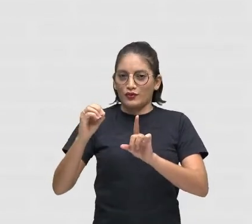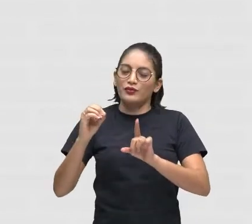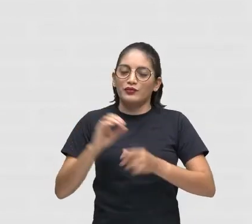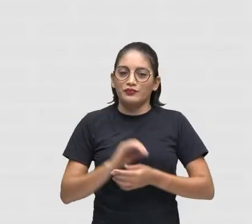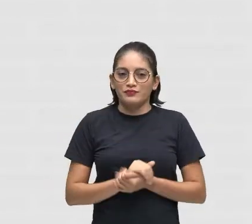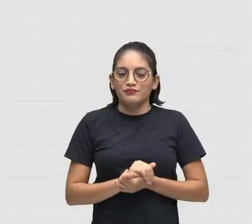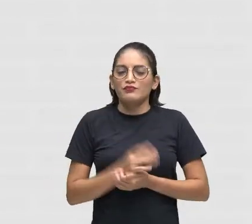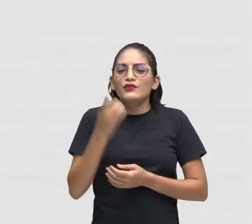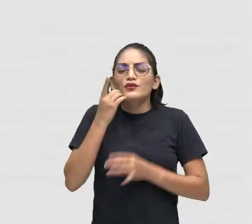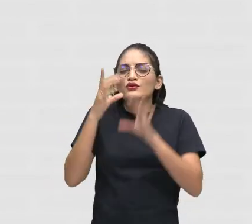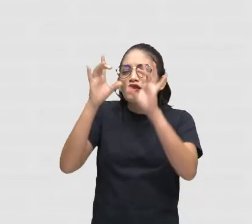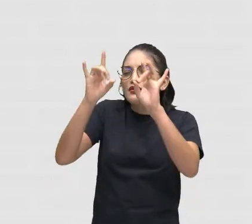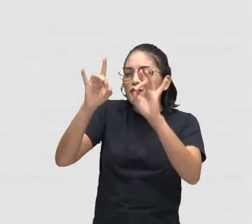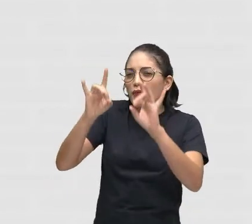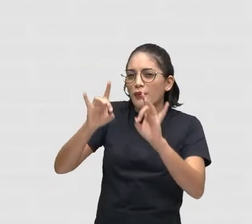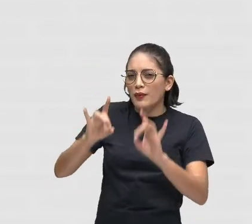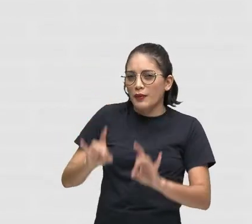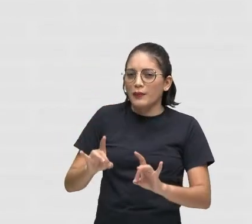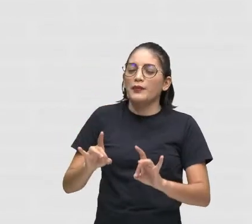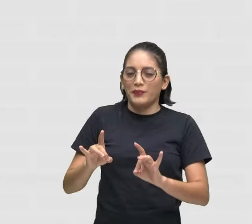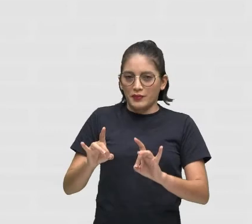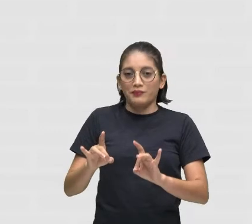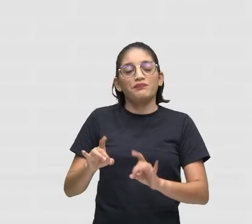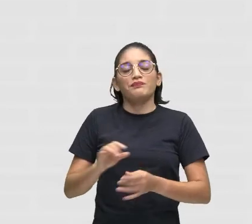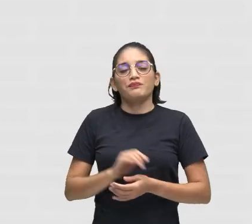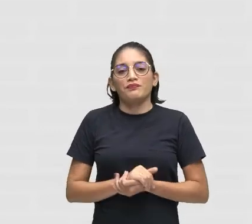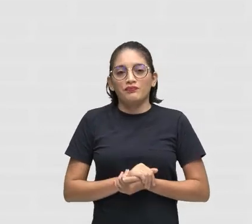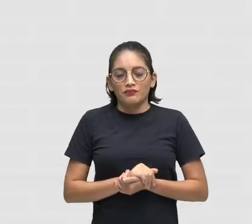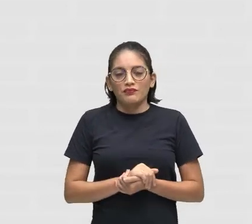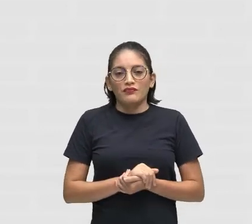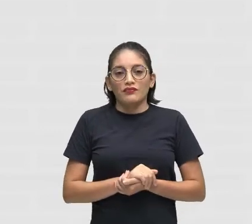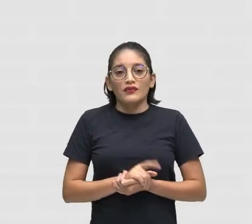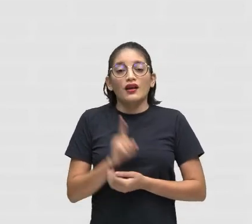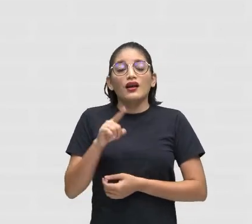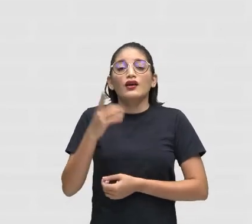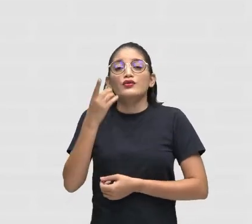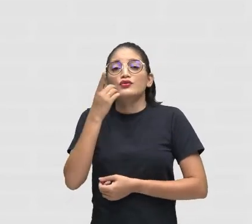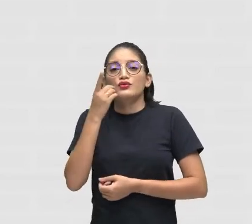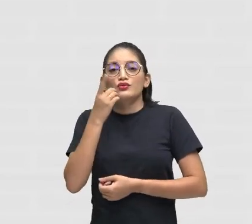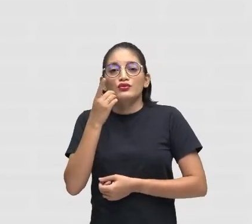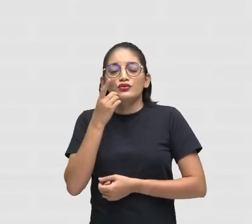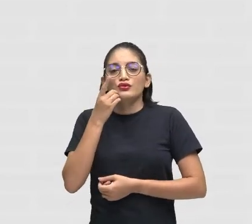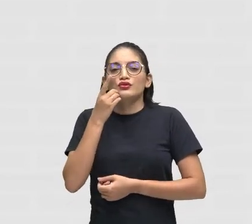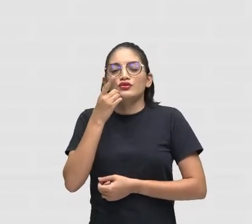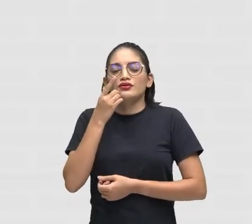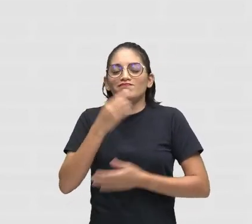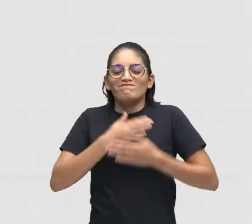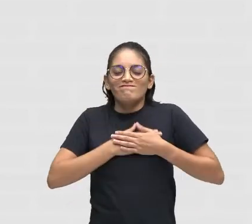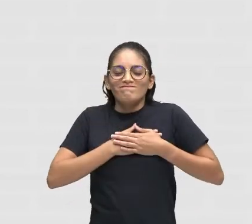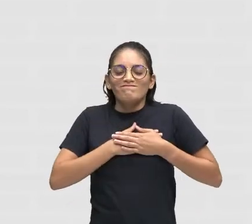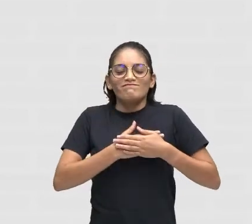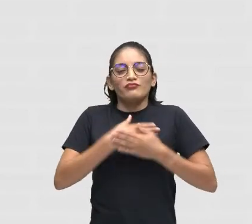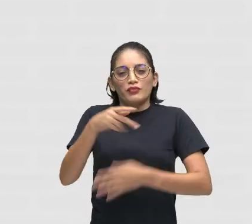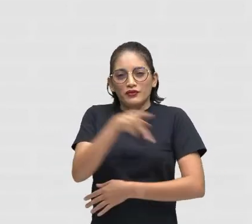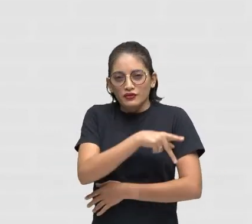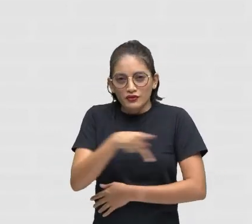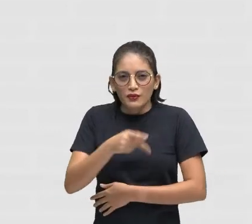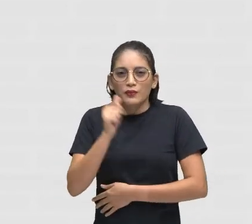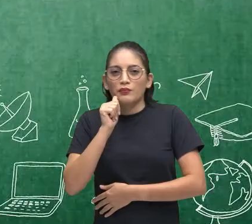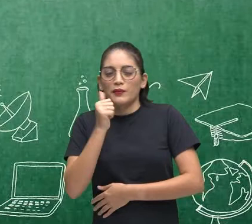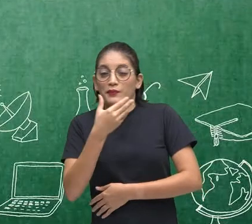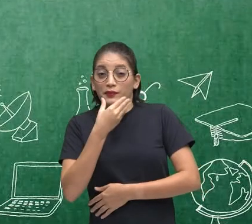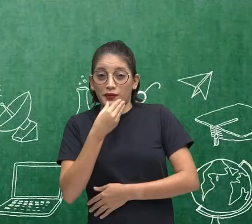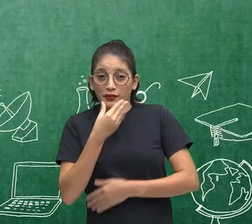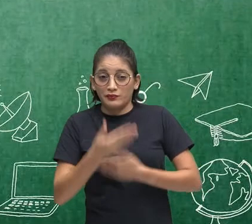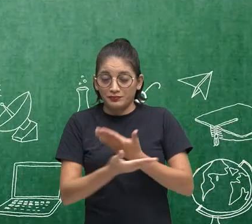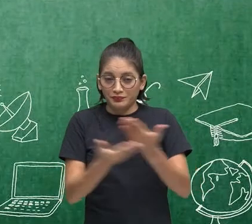dia tão especial Que é o nosso Que é o dia do nosso Querido professor Da nossa querida professora